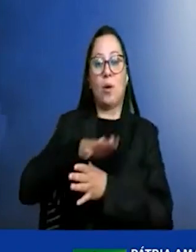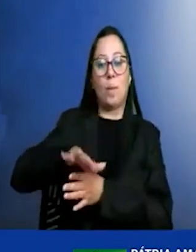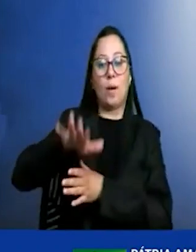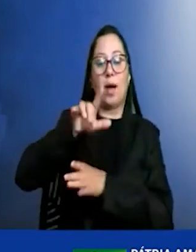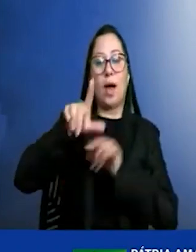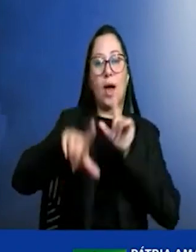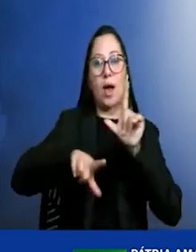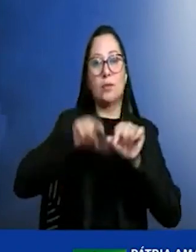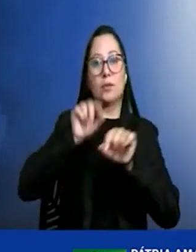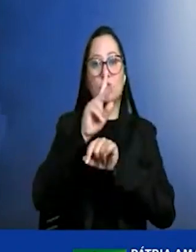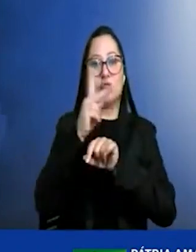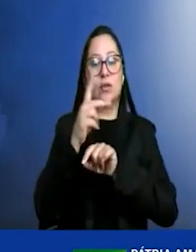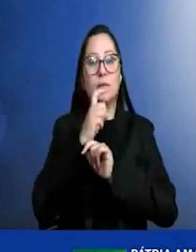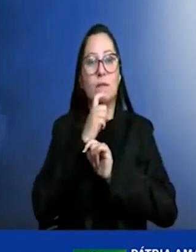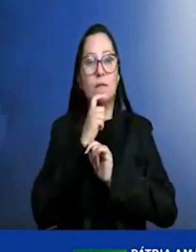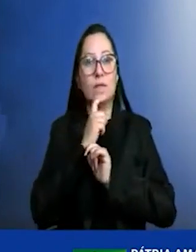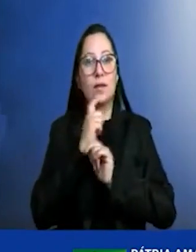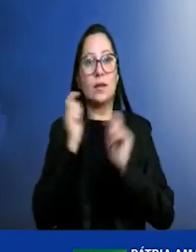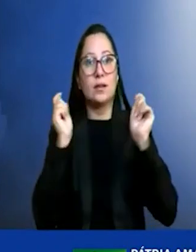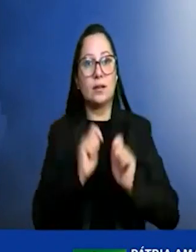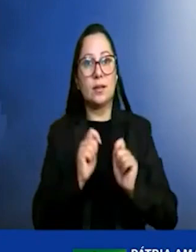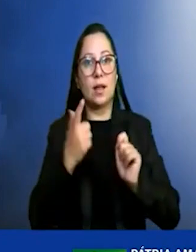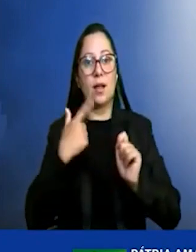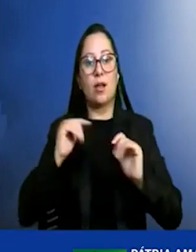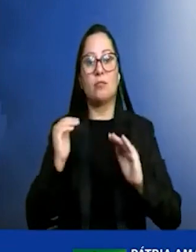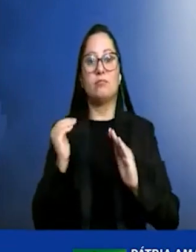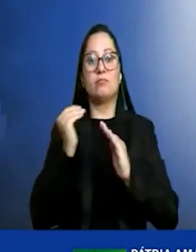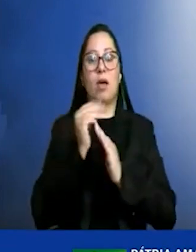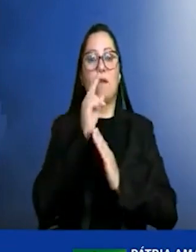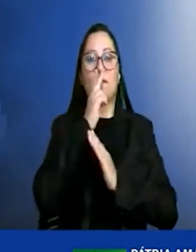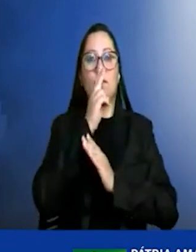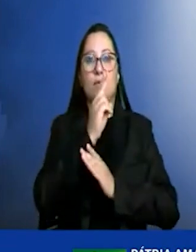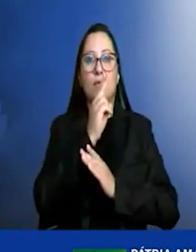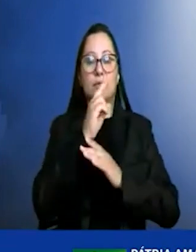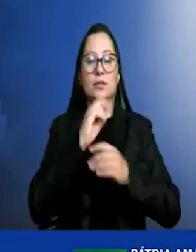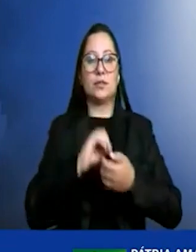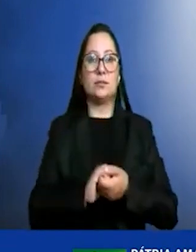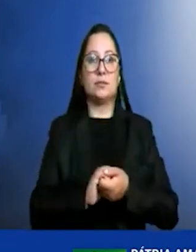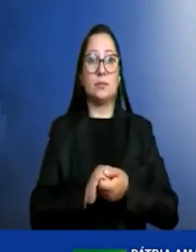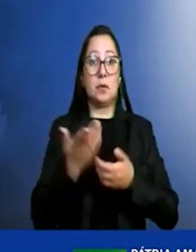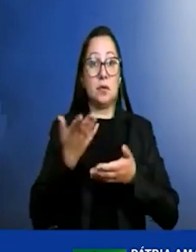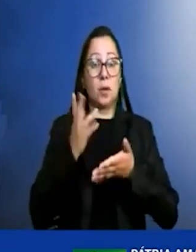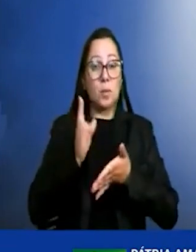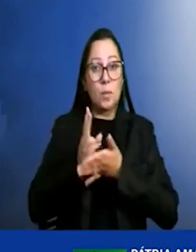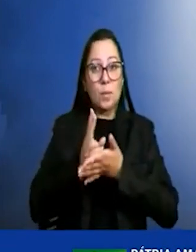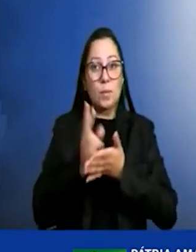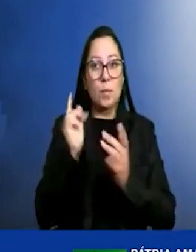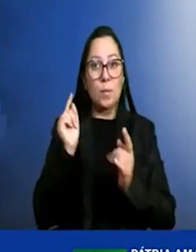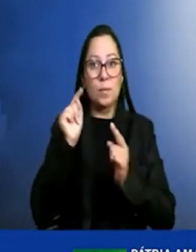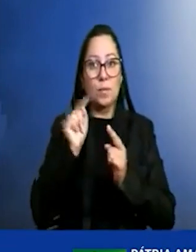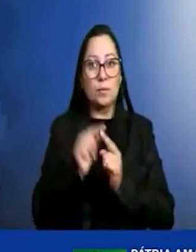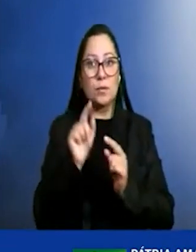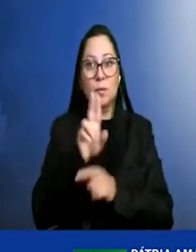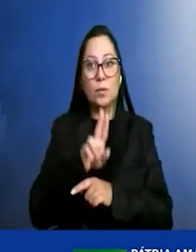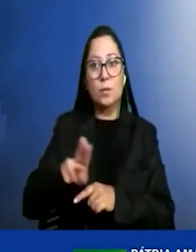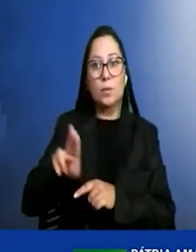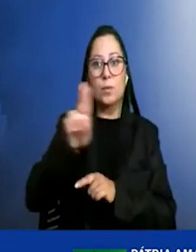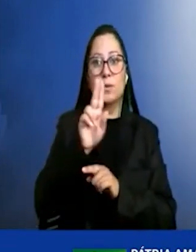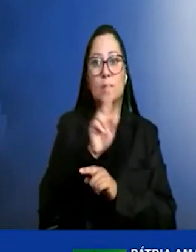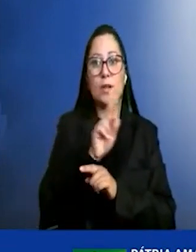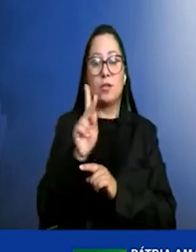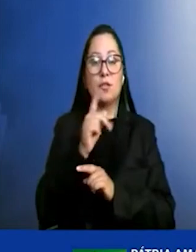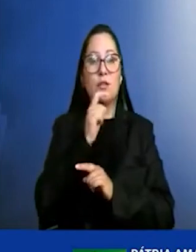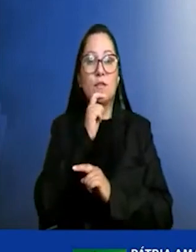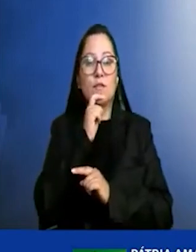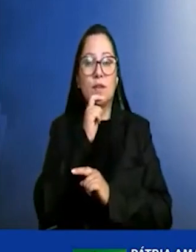hidrogênio verde para nos dar musculatura então pretendemos perseguir a ideia de usar o hidrogênio verde